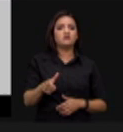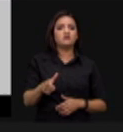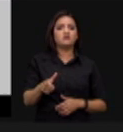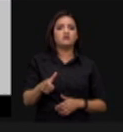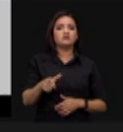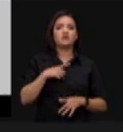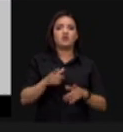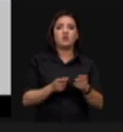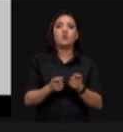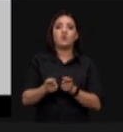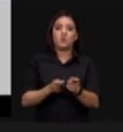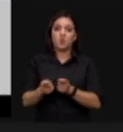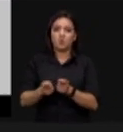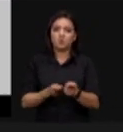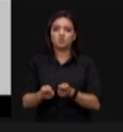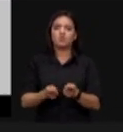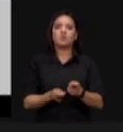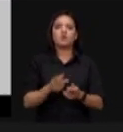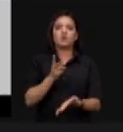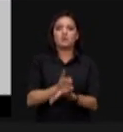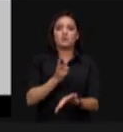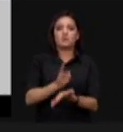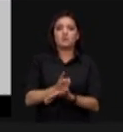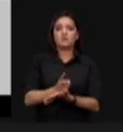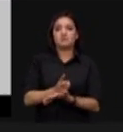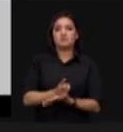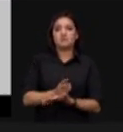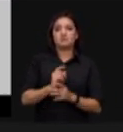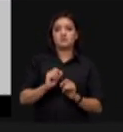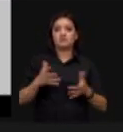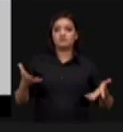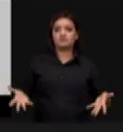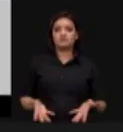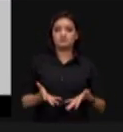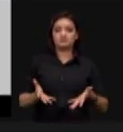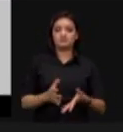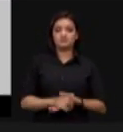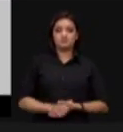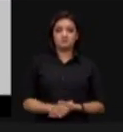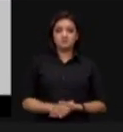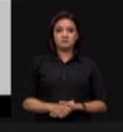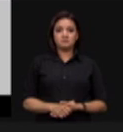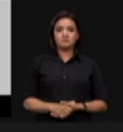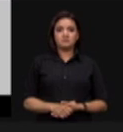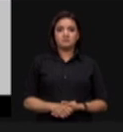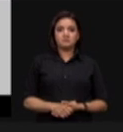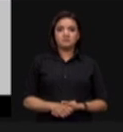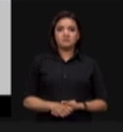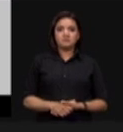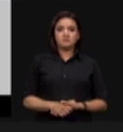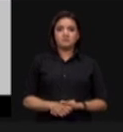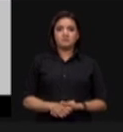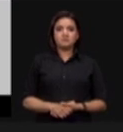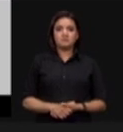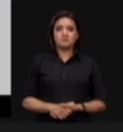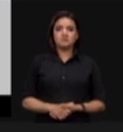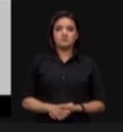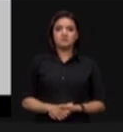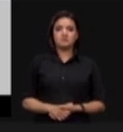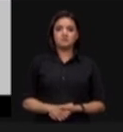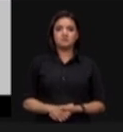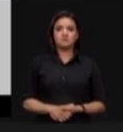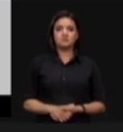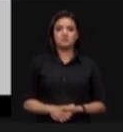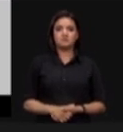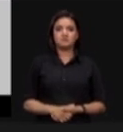forte e temos que trazer agora um olhar para o ponto seguinte que é o estímulo se pudermos passar para o próximo eu agradeço o próximo slide obrigado